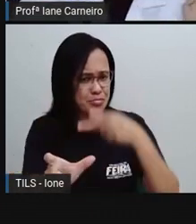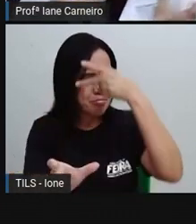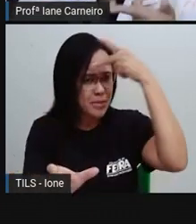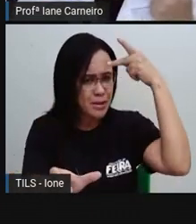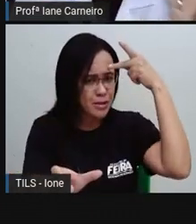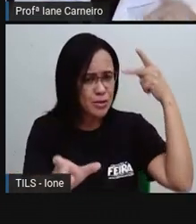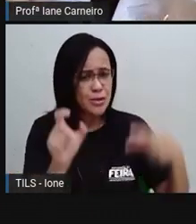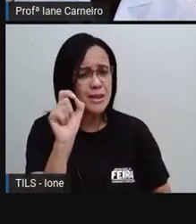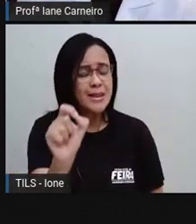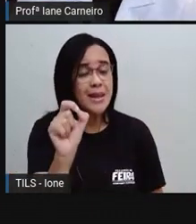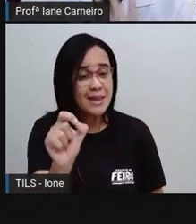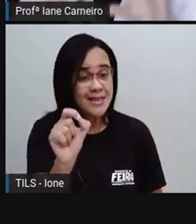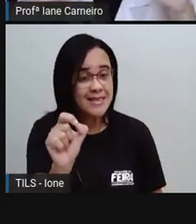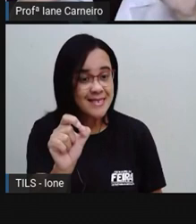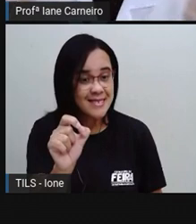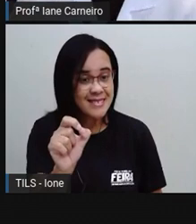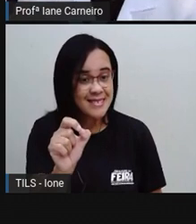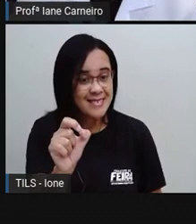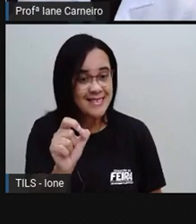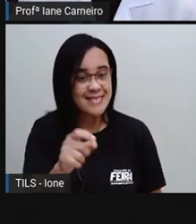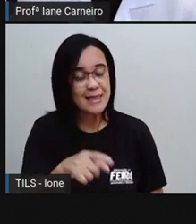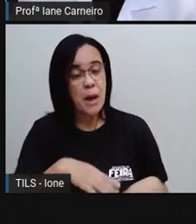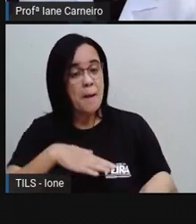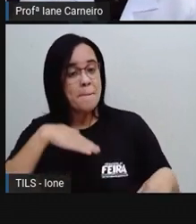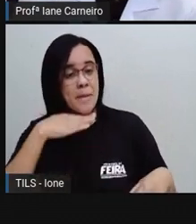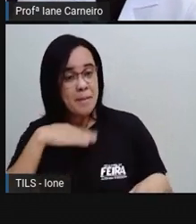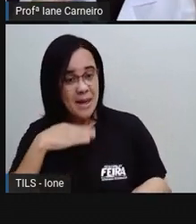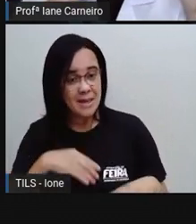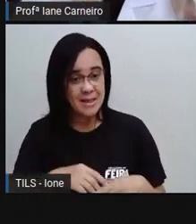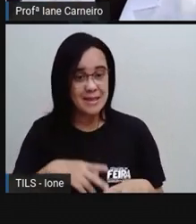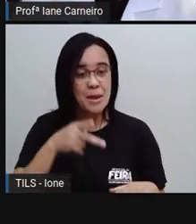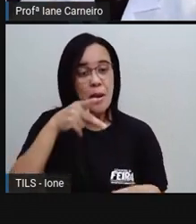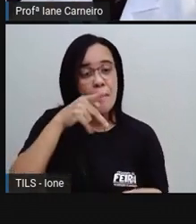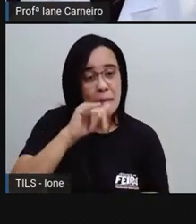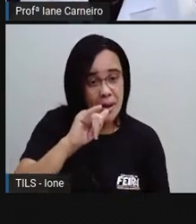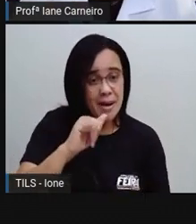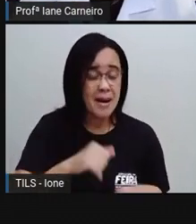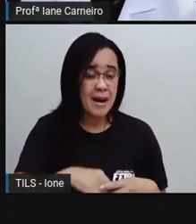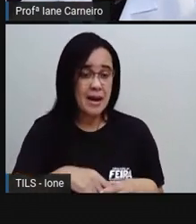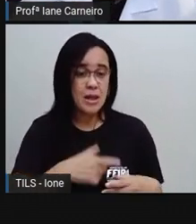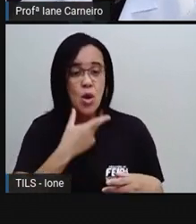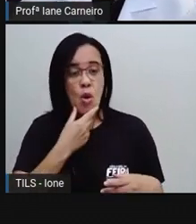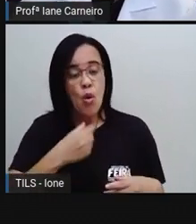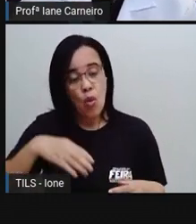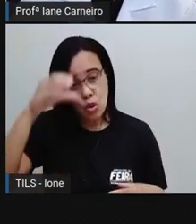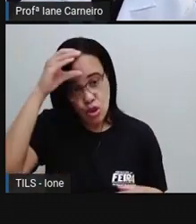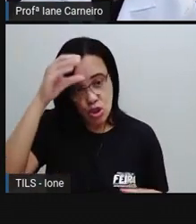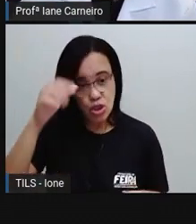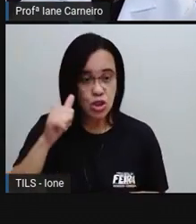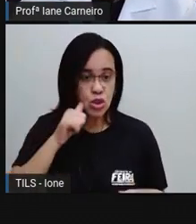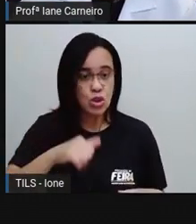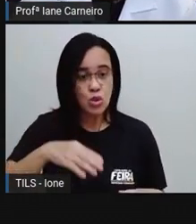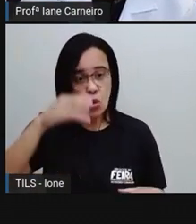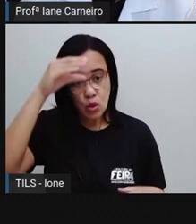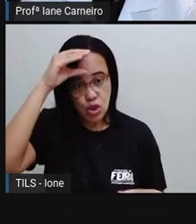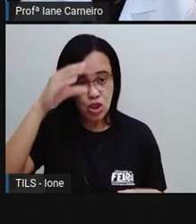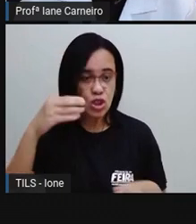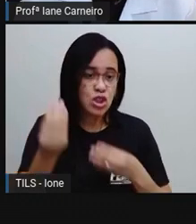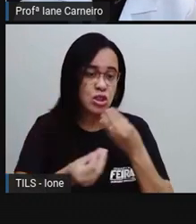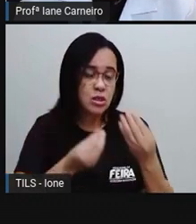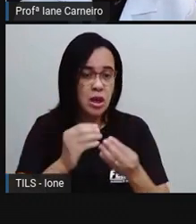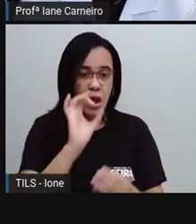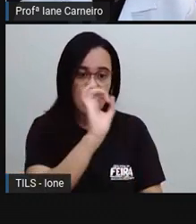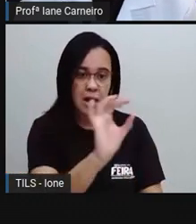pai, minha irmã, minha tia. As pessoas que morarem com você, você coloca o nome. Você vem colocando o nome de cada uma delas aqui nessa